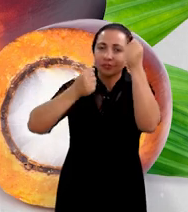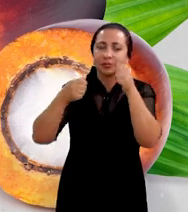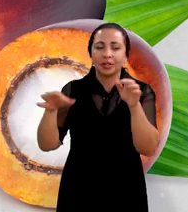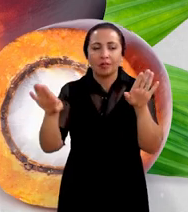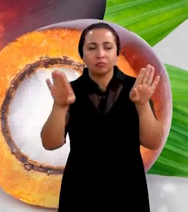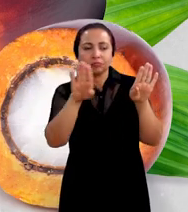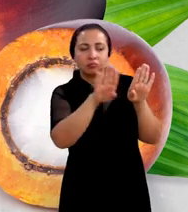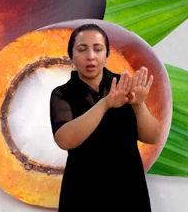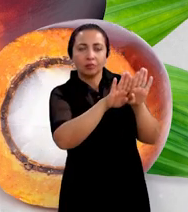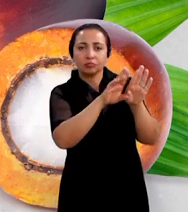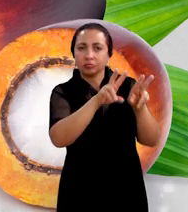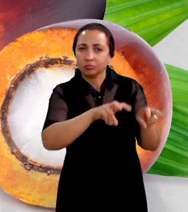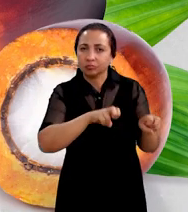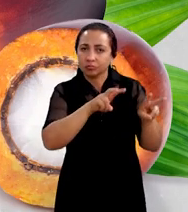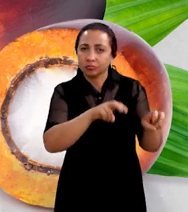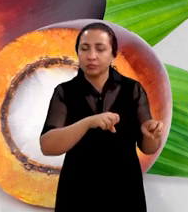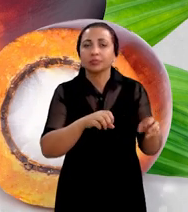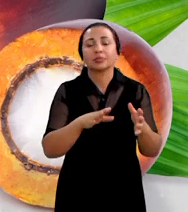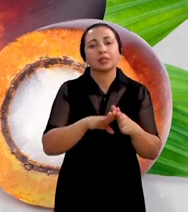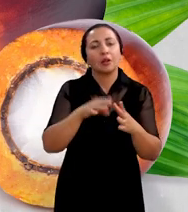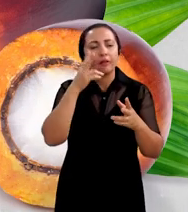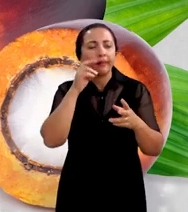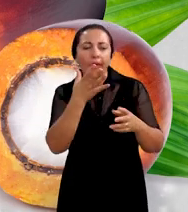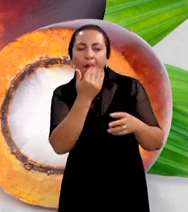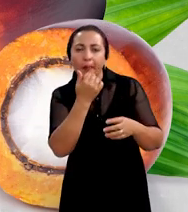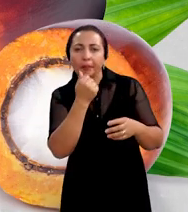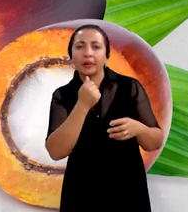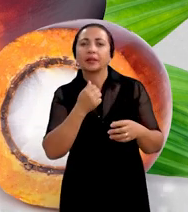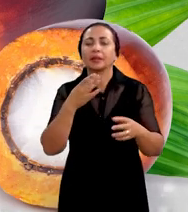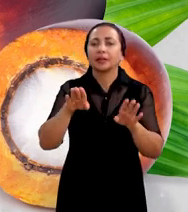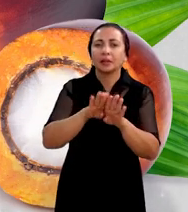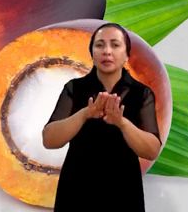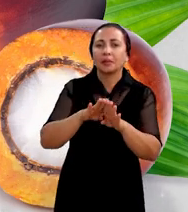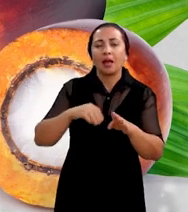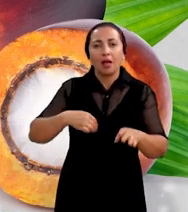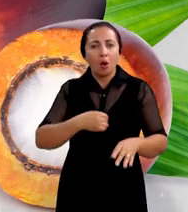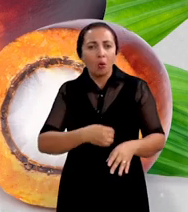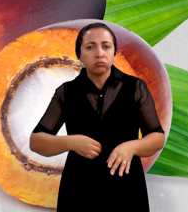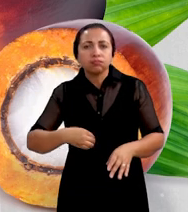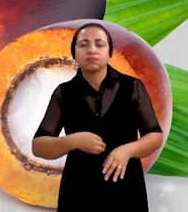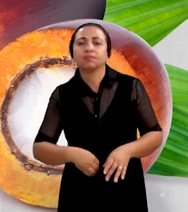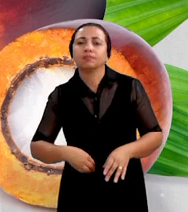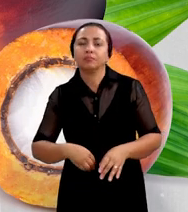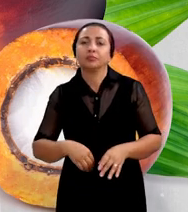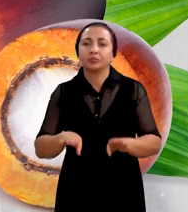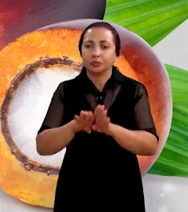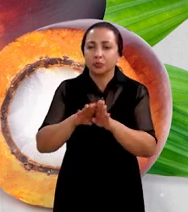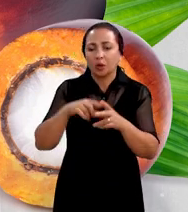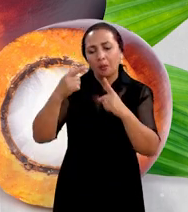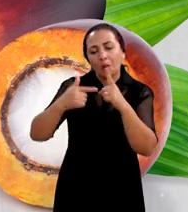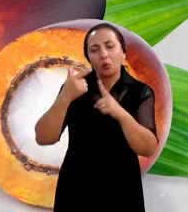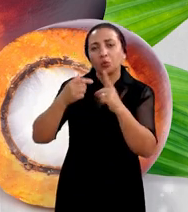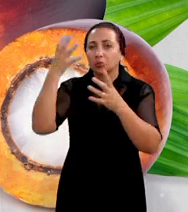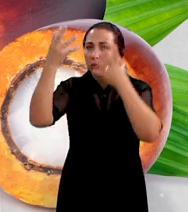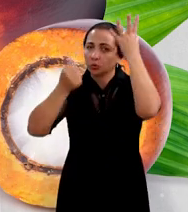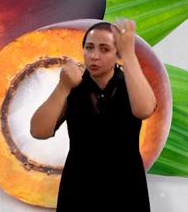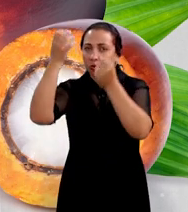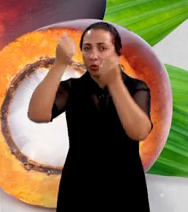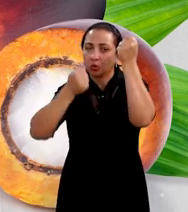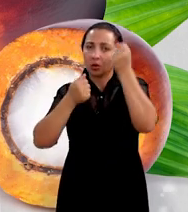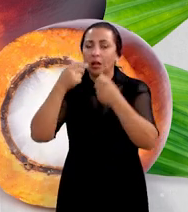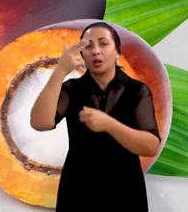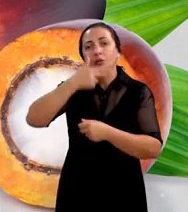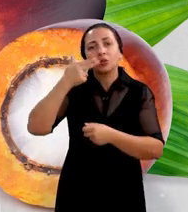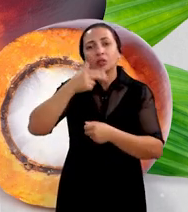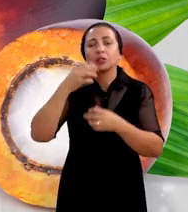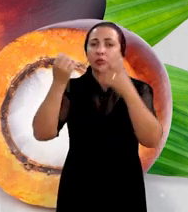Avaliamos então o consumo a digestibilidade o comportamento desses animais a produção a composição do